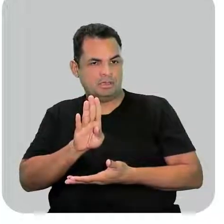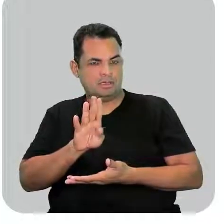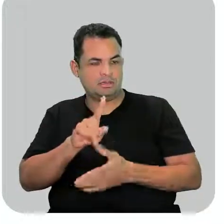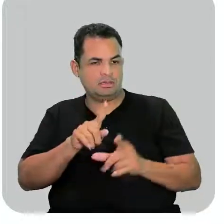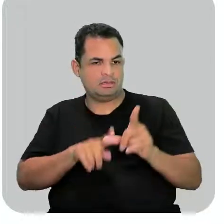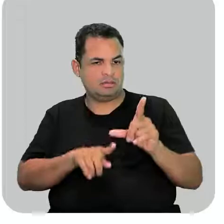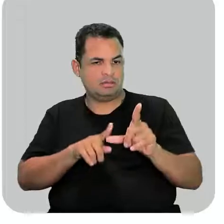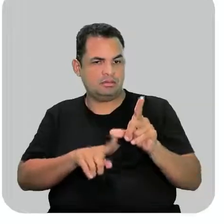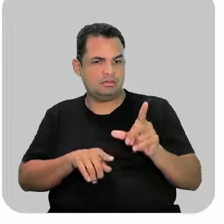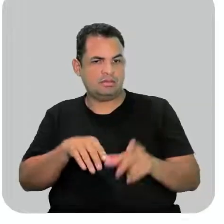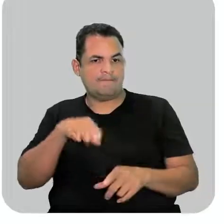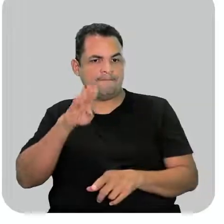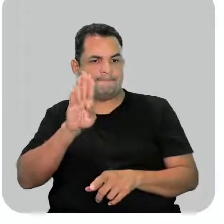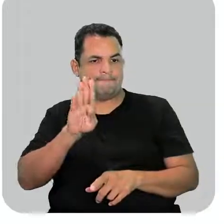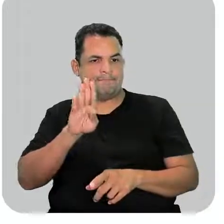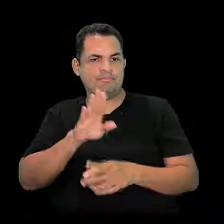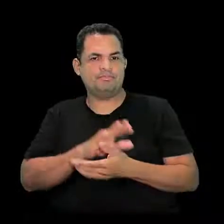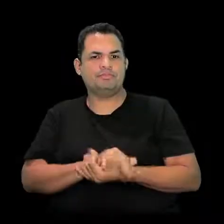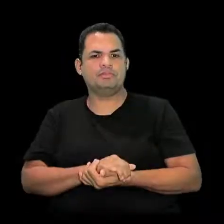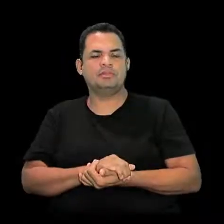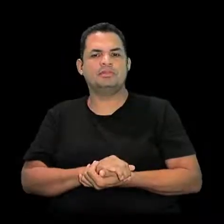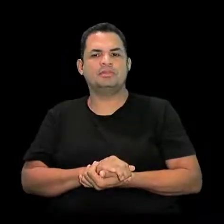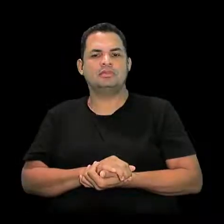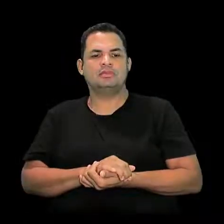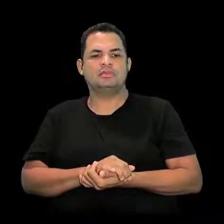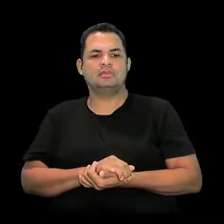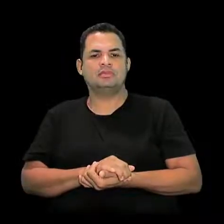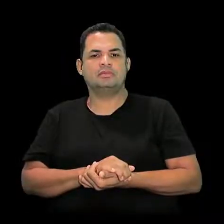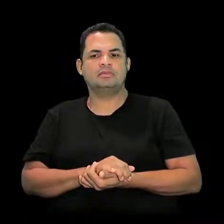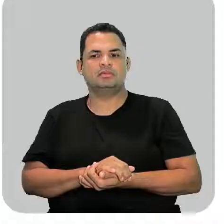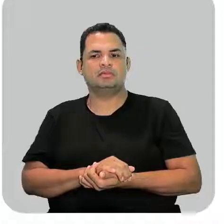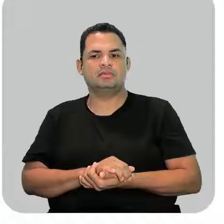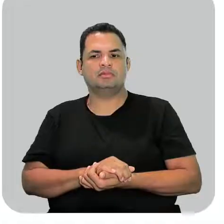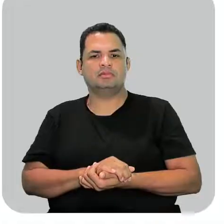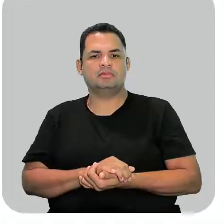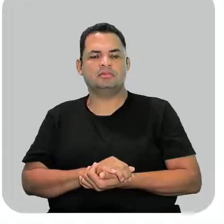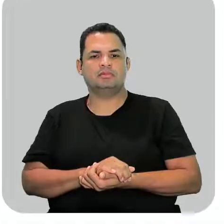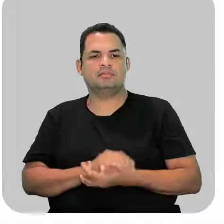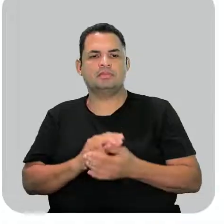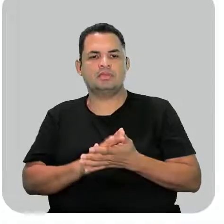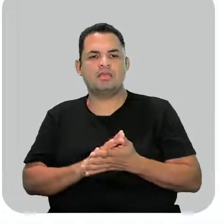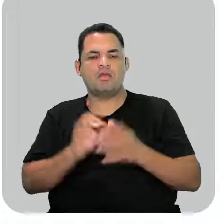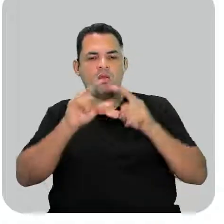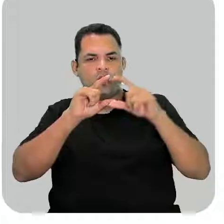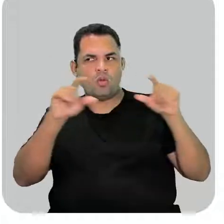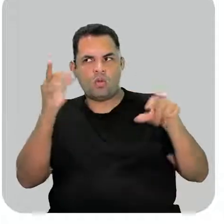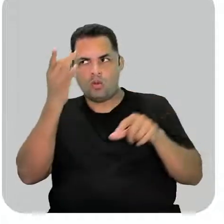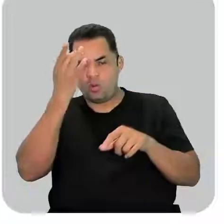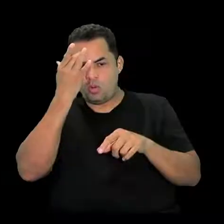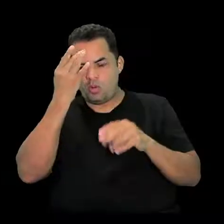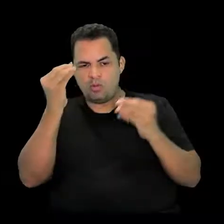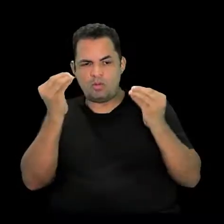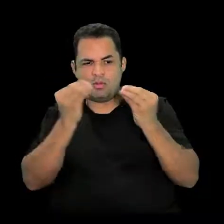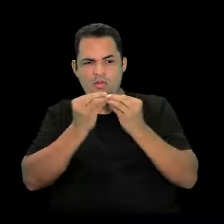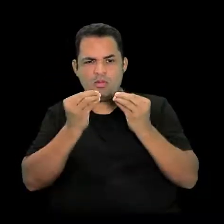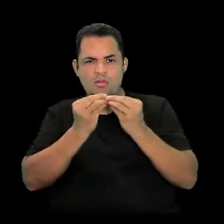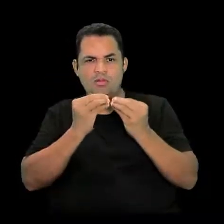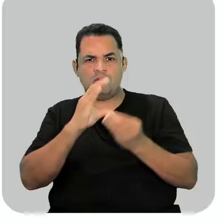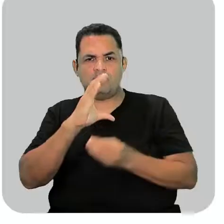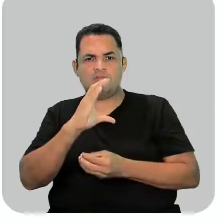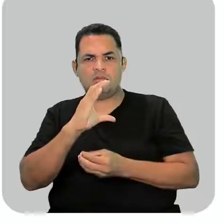B. Onde a gente tem que... Opa! Que a fórmula molecular dela vai ser